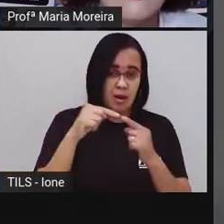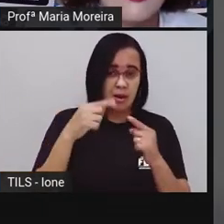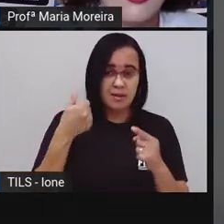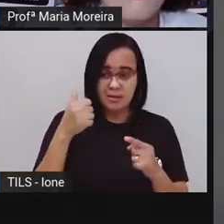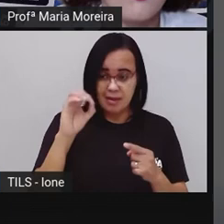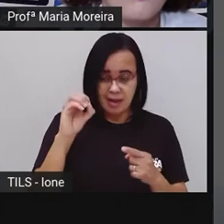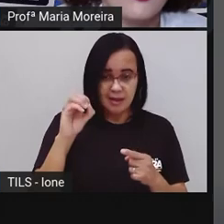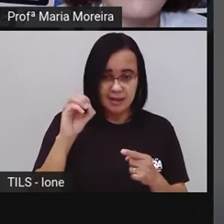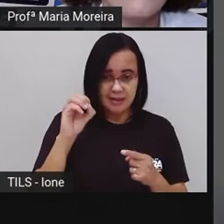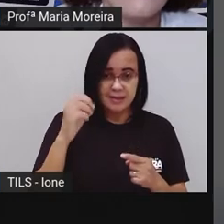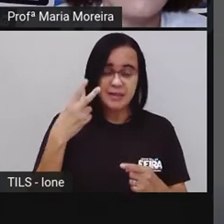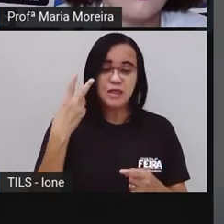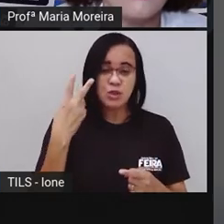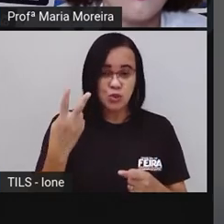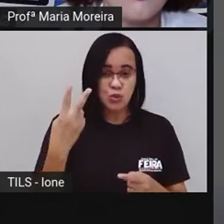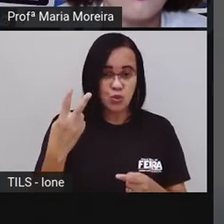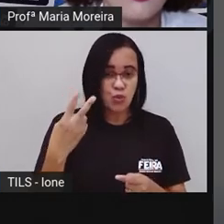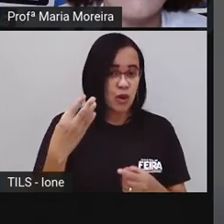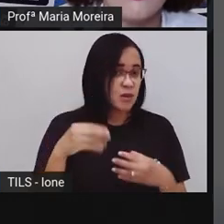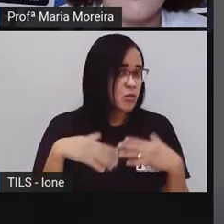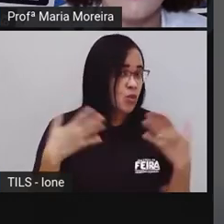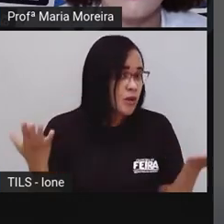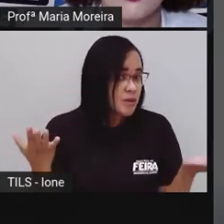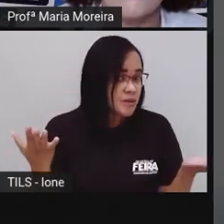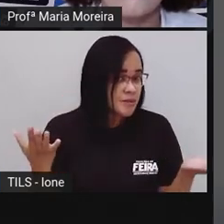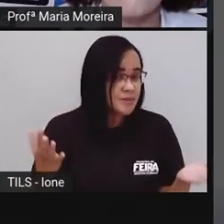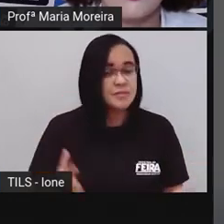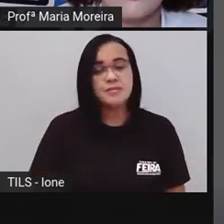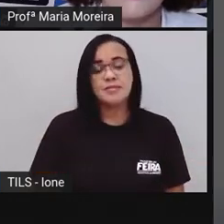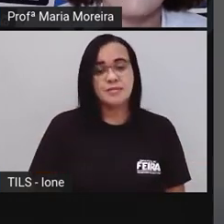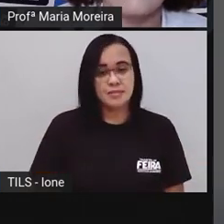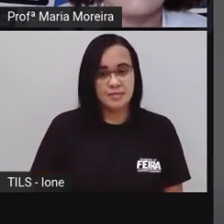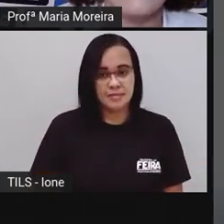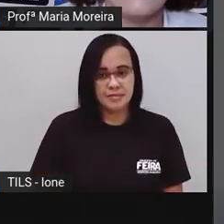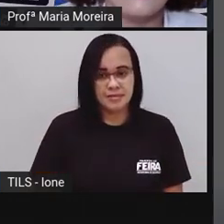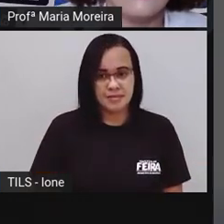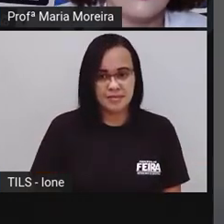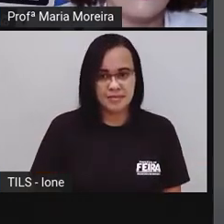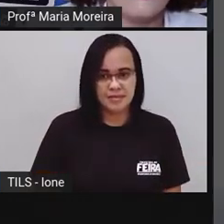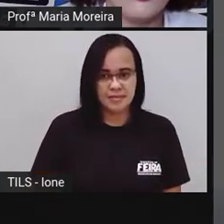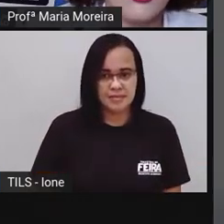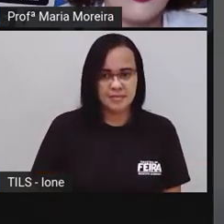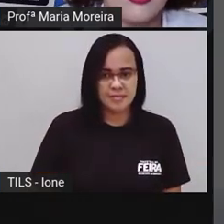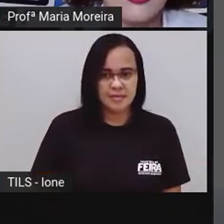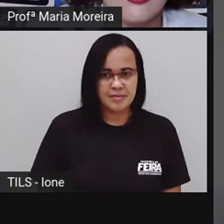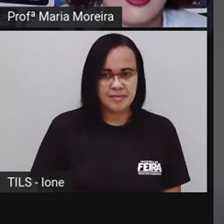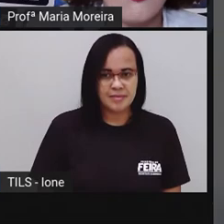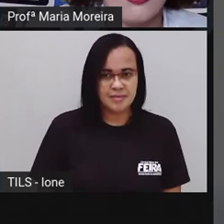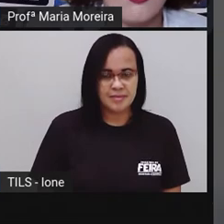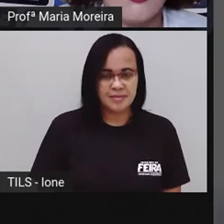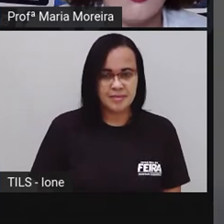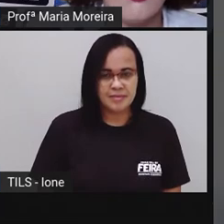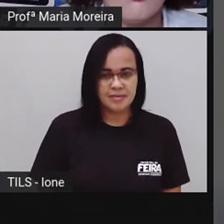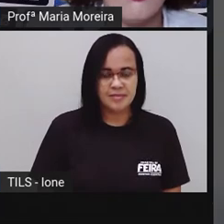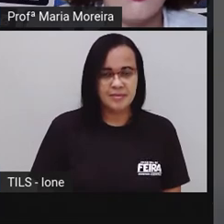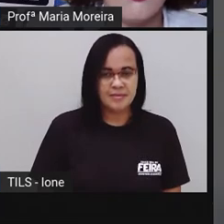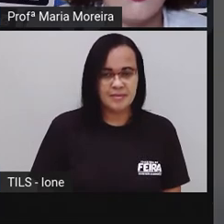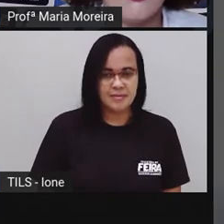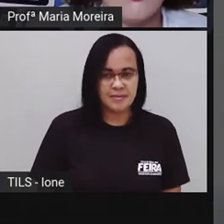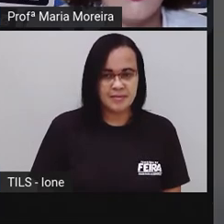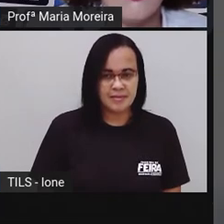dezenas será o quanto? Ó, deixa eu aproveitar, já riscou no lugar errado. Então, duas dezenas será o quê, ó?